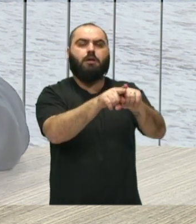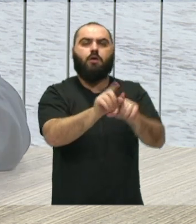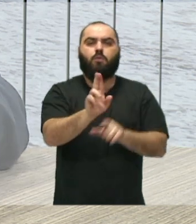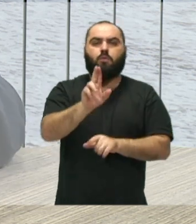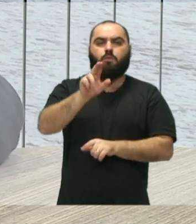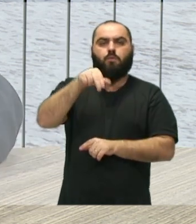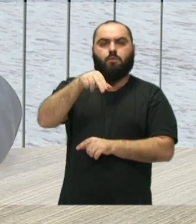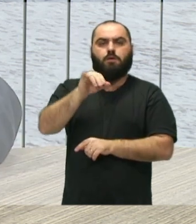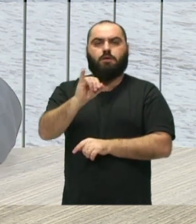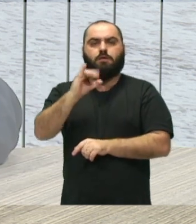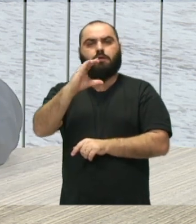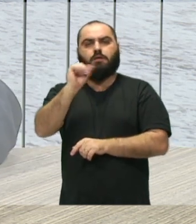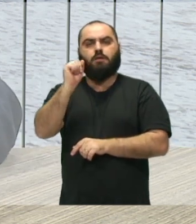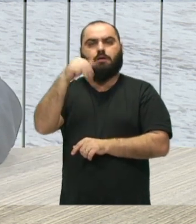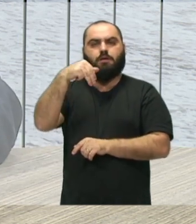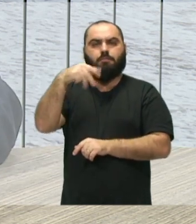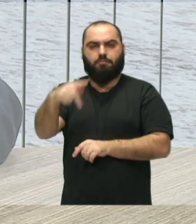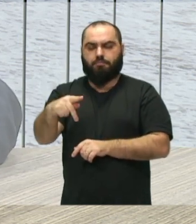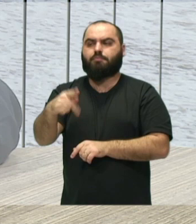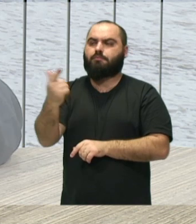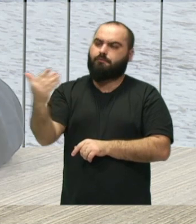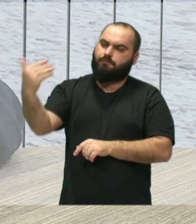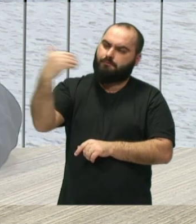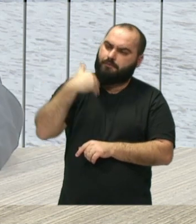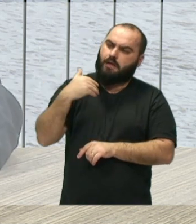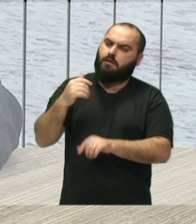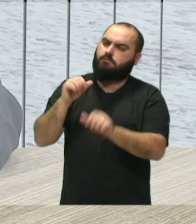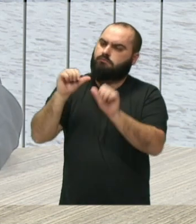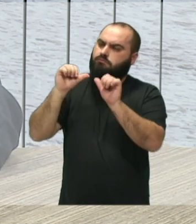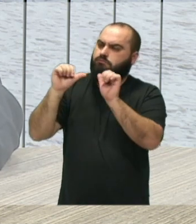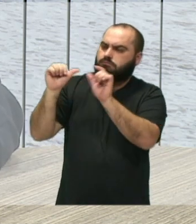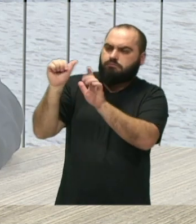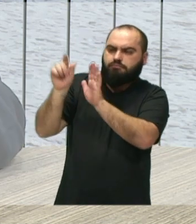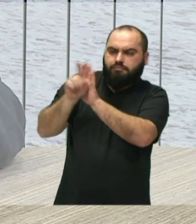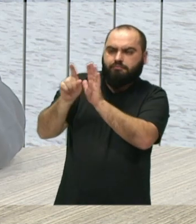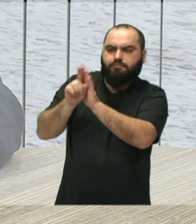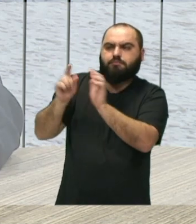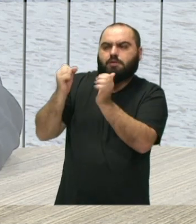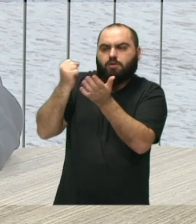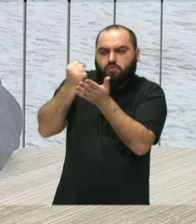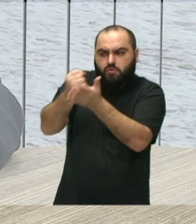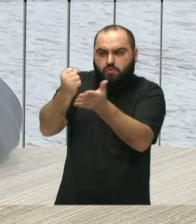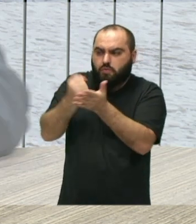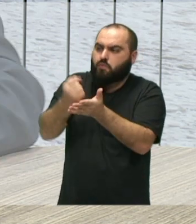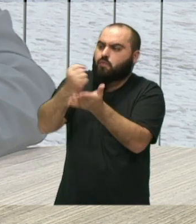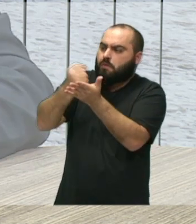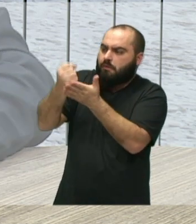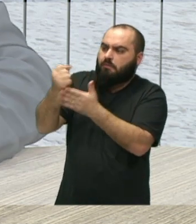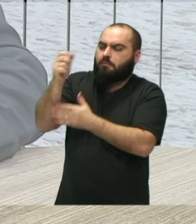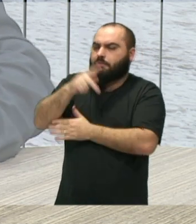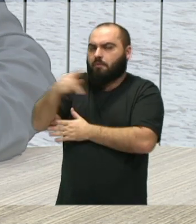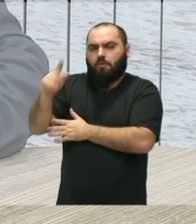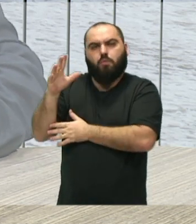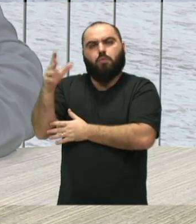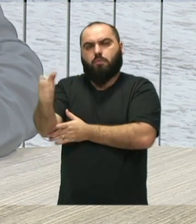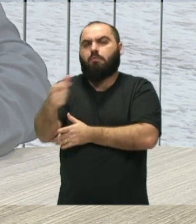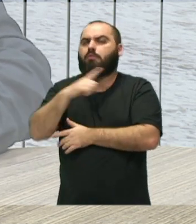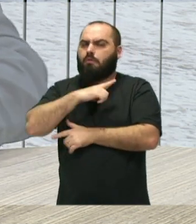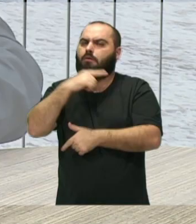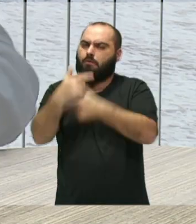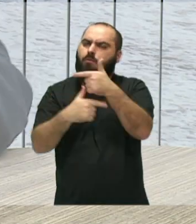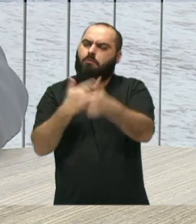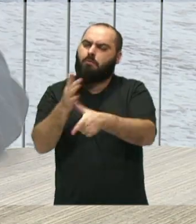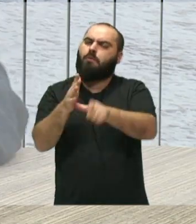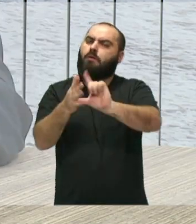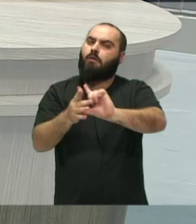que veio aqui, deu toda a assessoria, contratou os professores, né, e, então, teve todo esse trabalho antecipado, né,